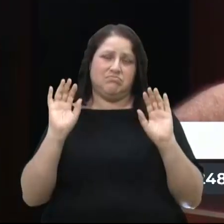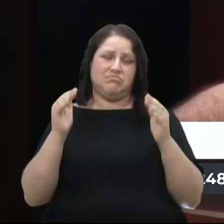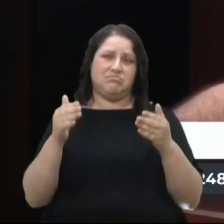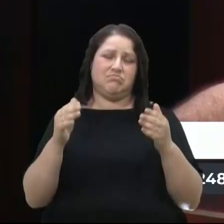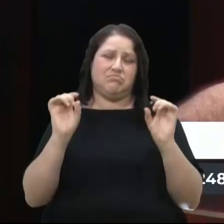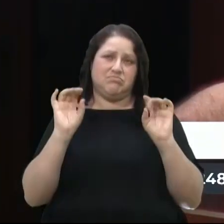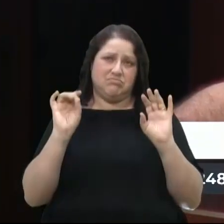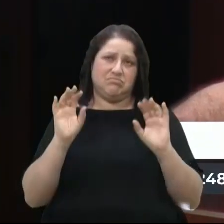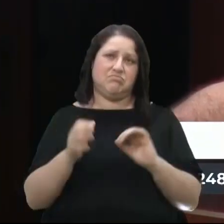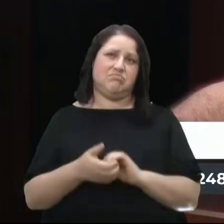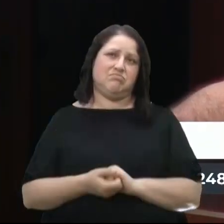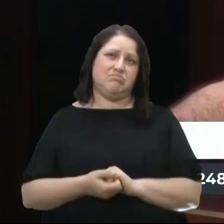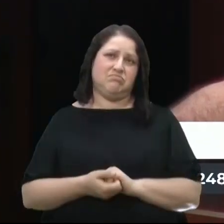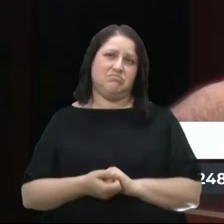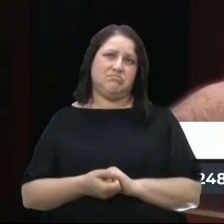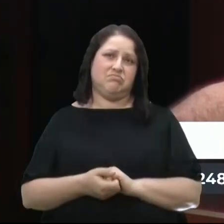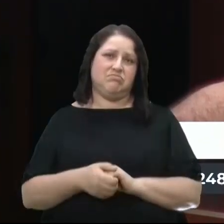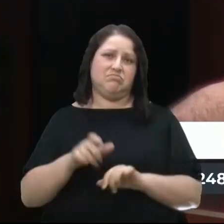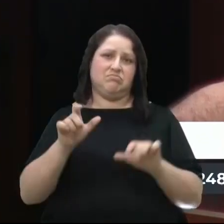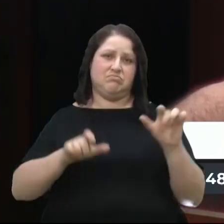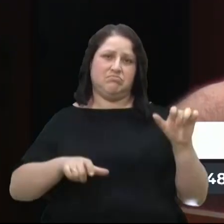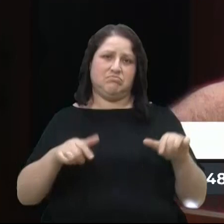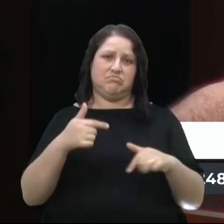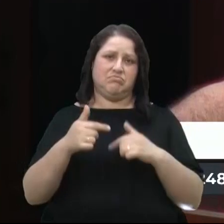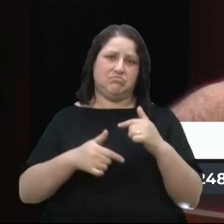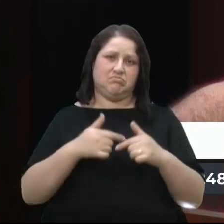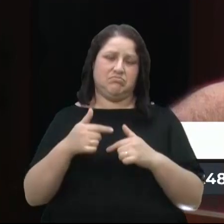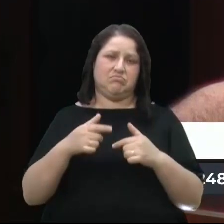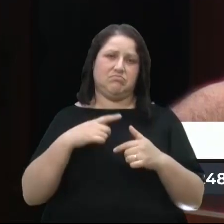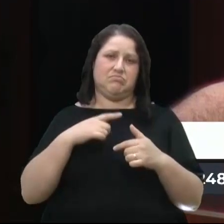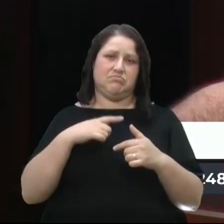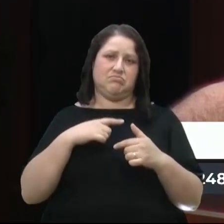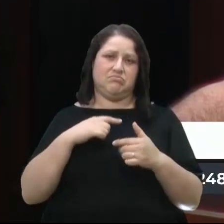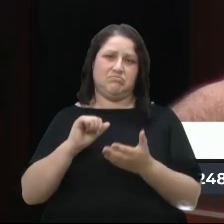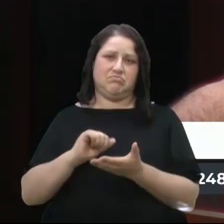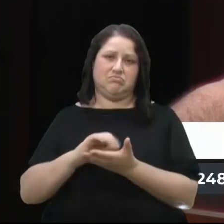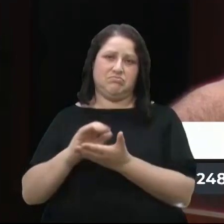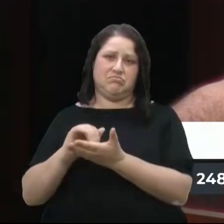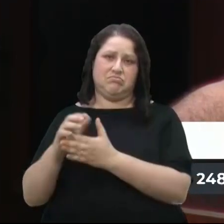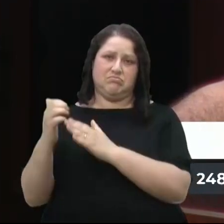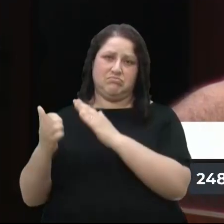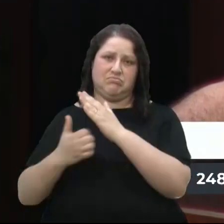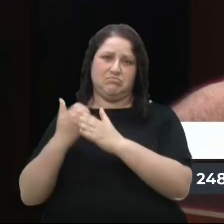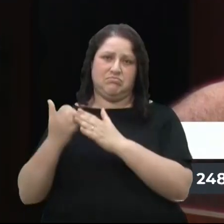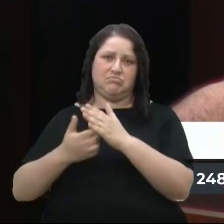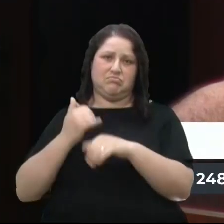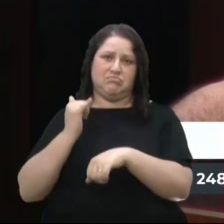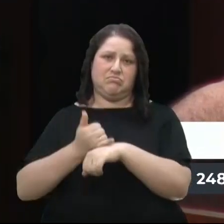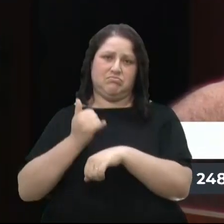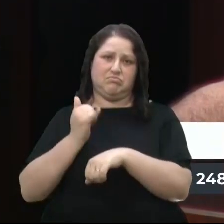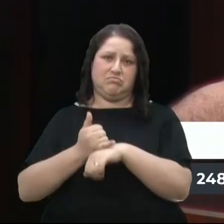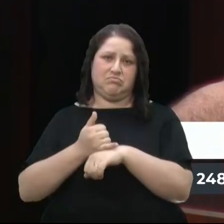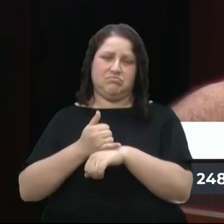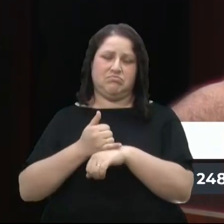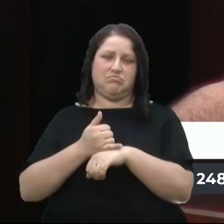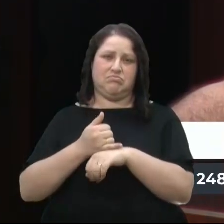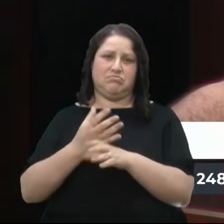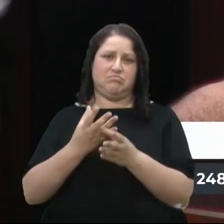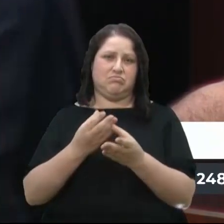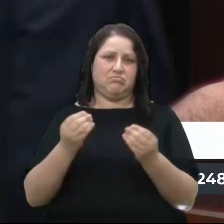de trabalhadores que foram desligados de uma empresa metalúrgica bastante